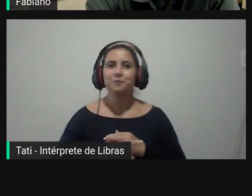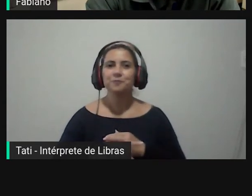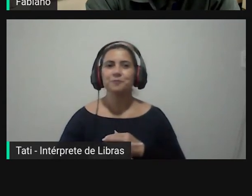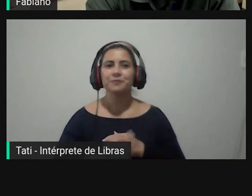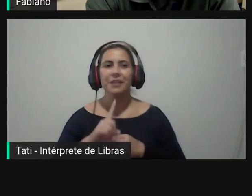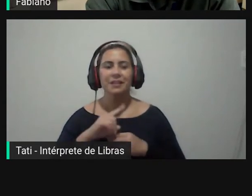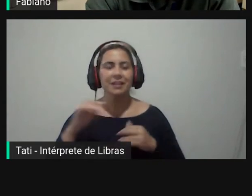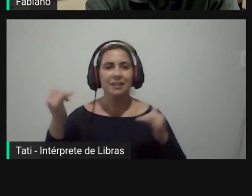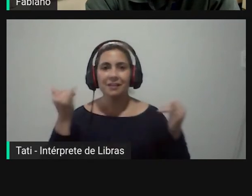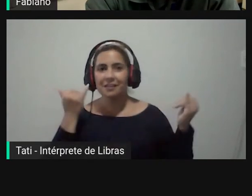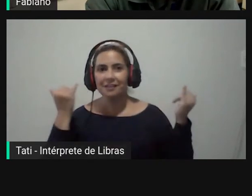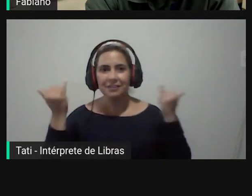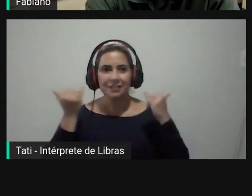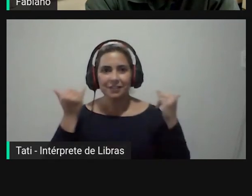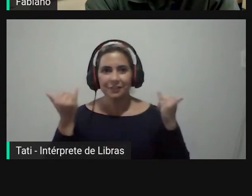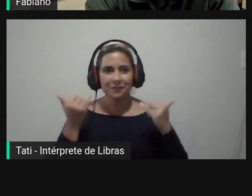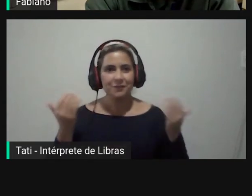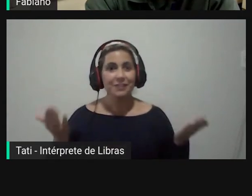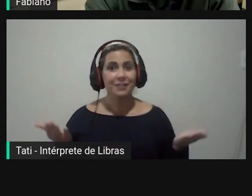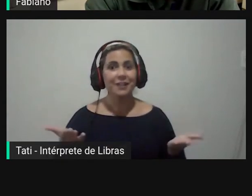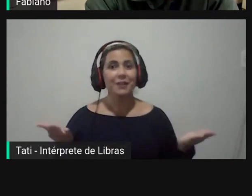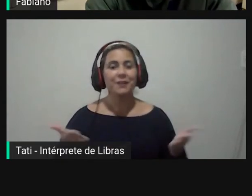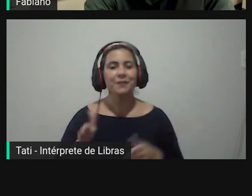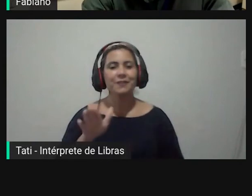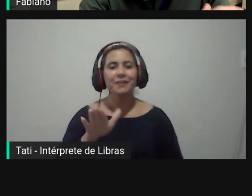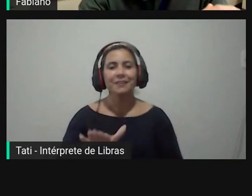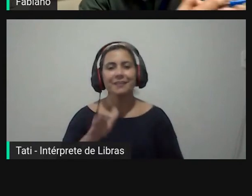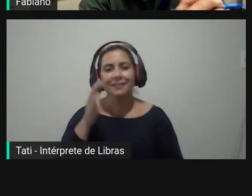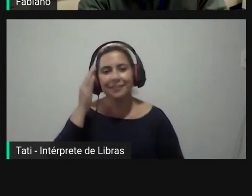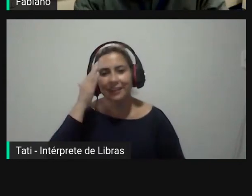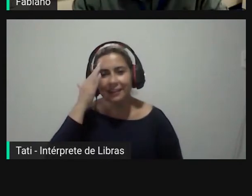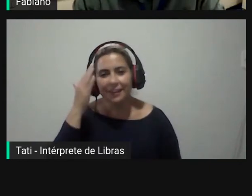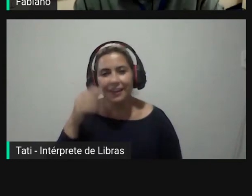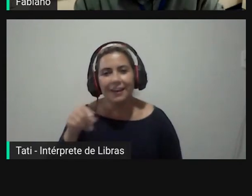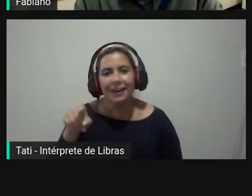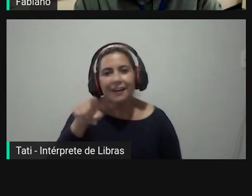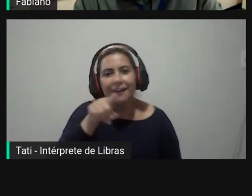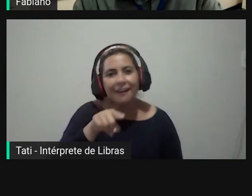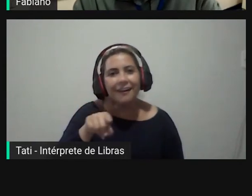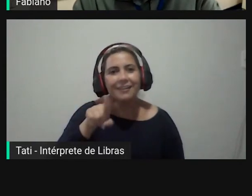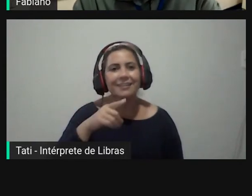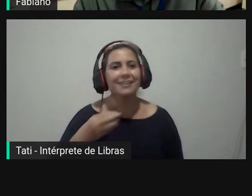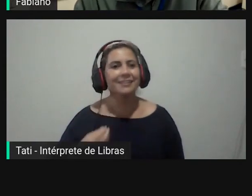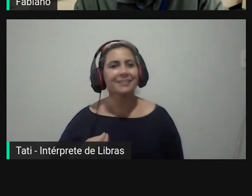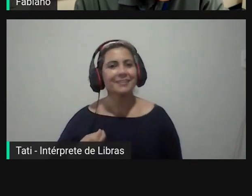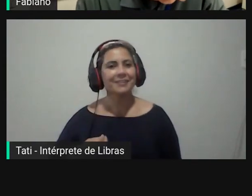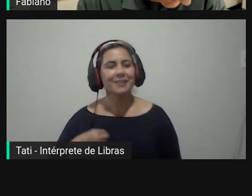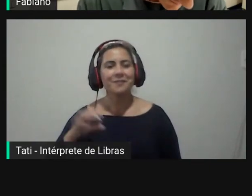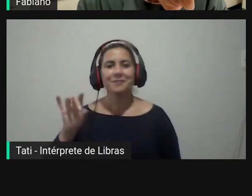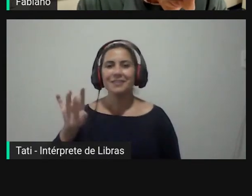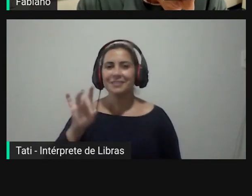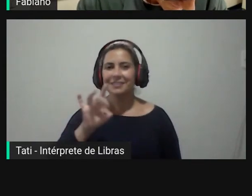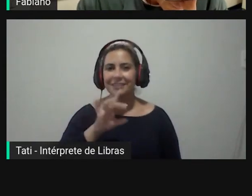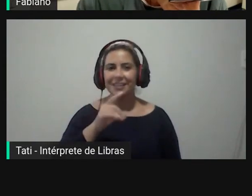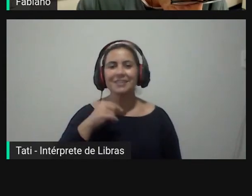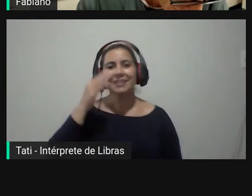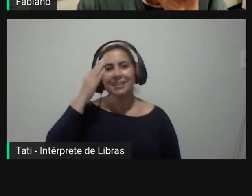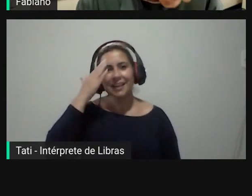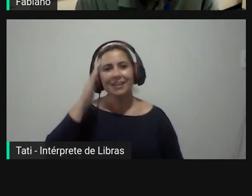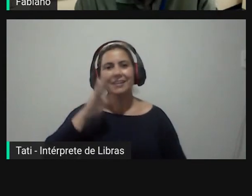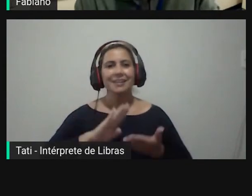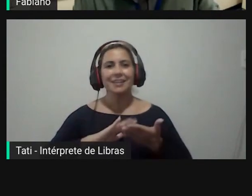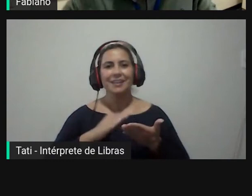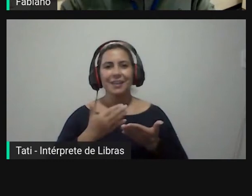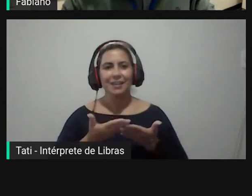informações que receberam na tarde de hoje quero agradecer muito então a presença de vocês quero agradecer aqui as nossas intérpretes de